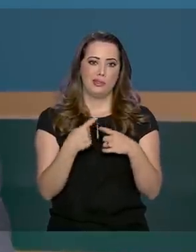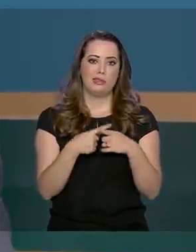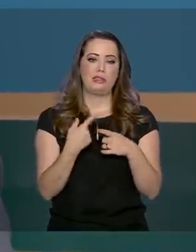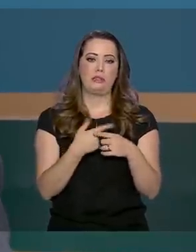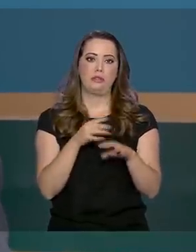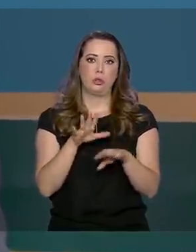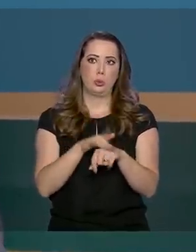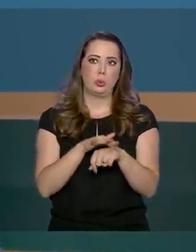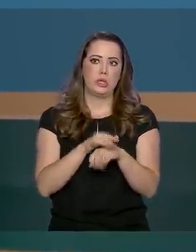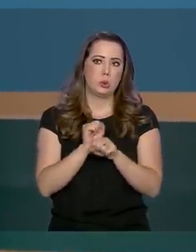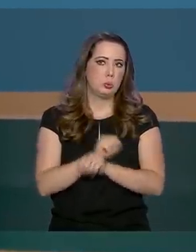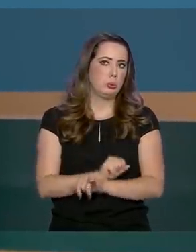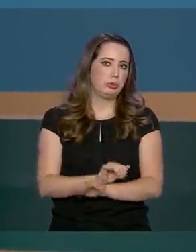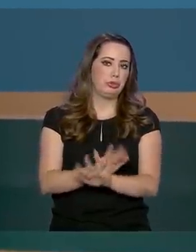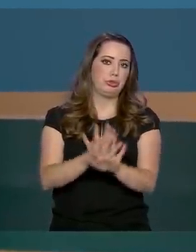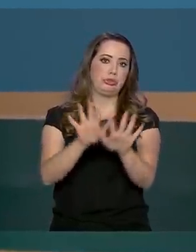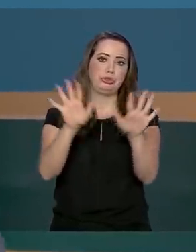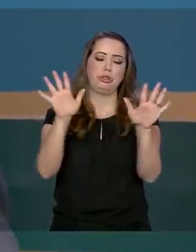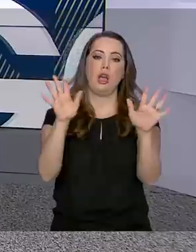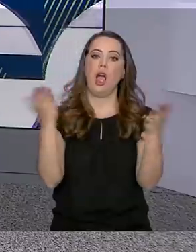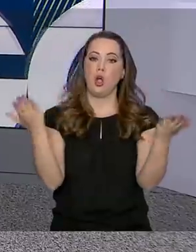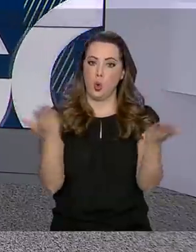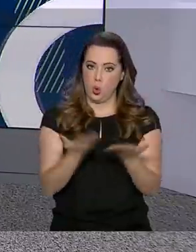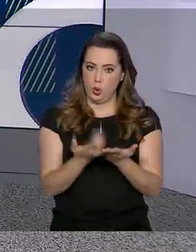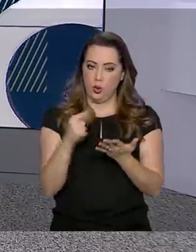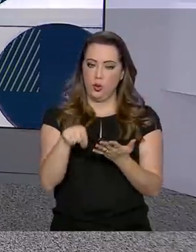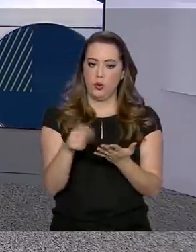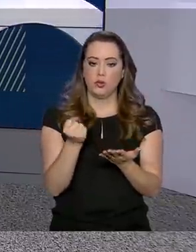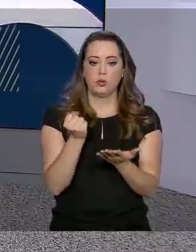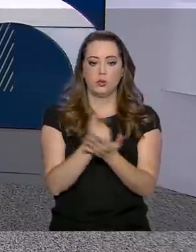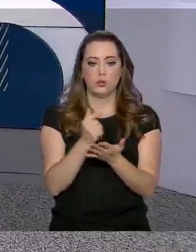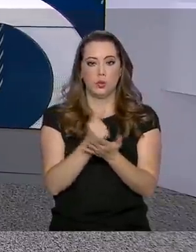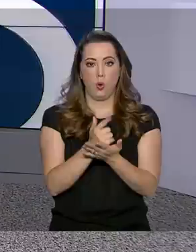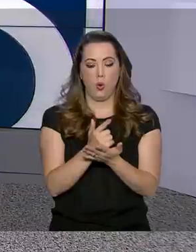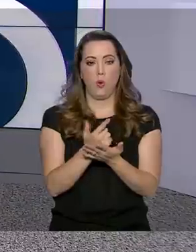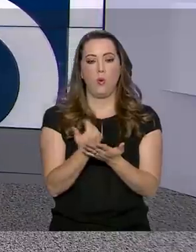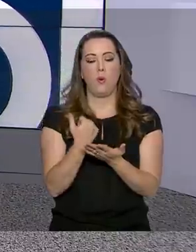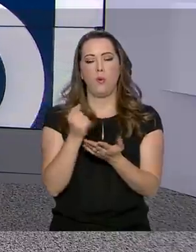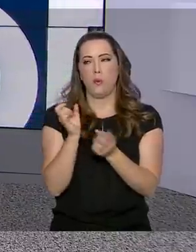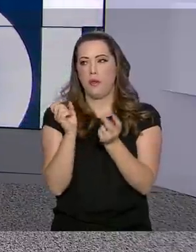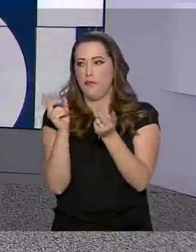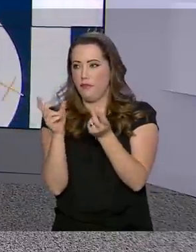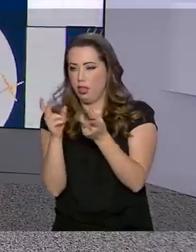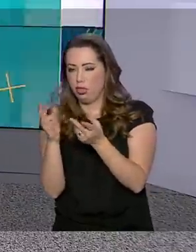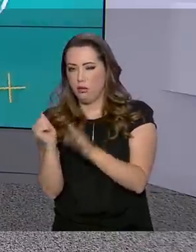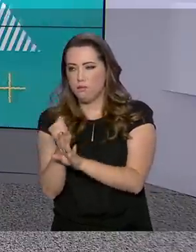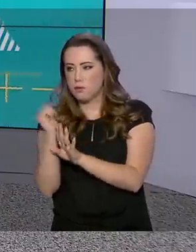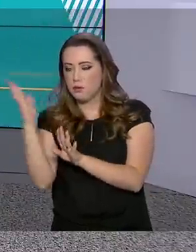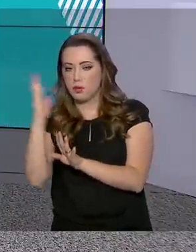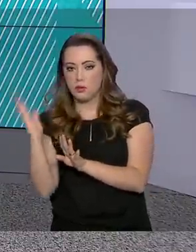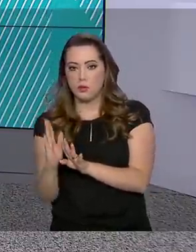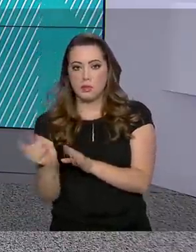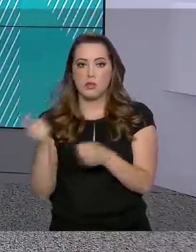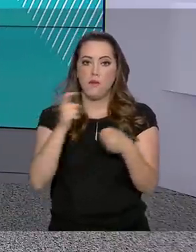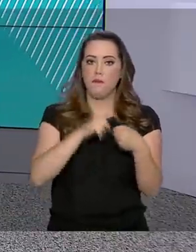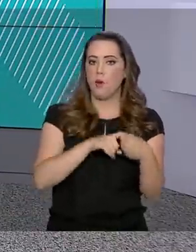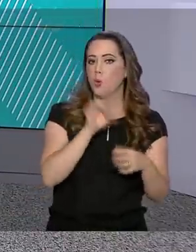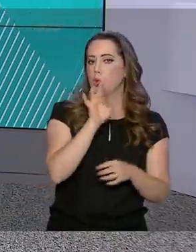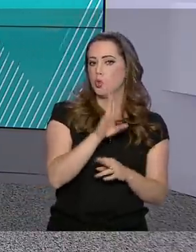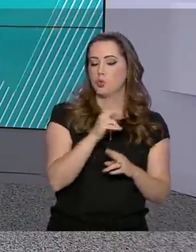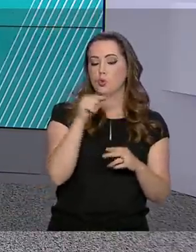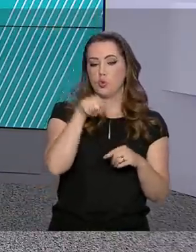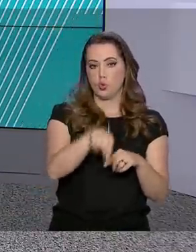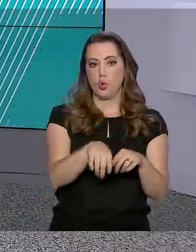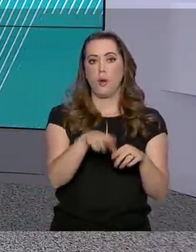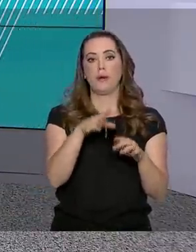surto da doença no país. Os recursos adquiridos com a exportação da vacina serão retornados exclusivamente à